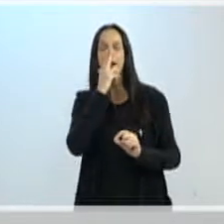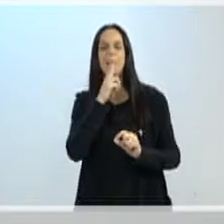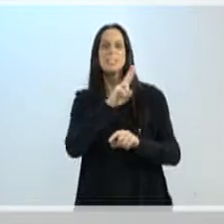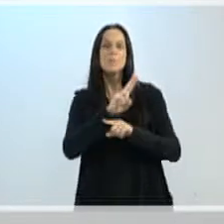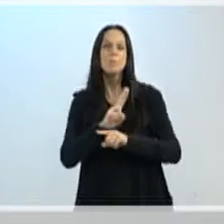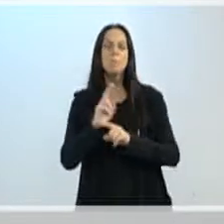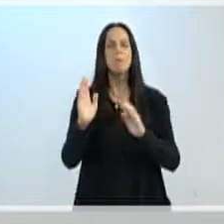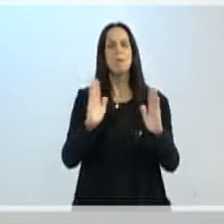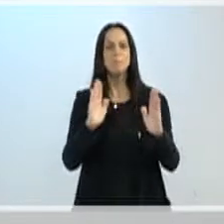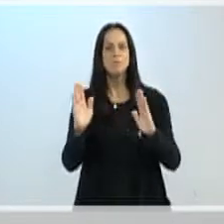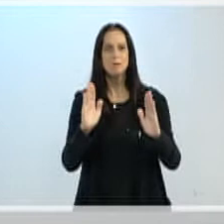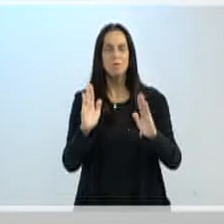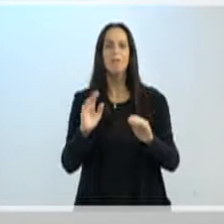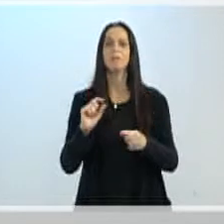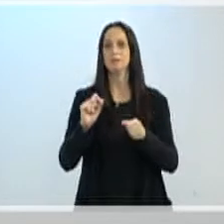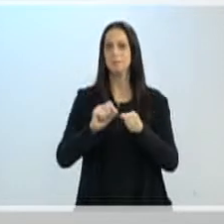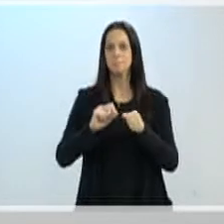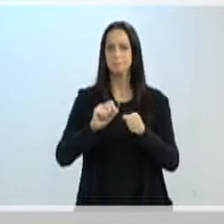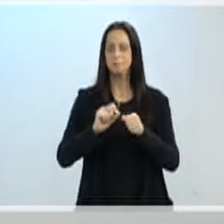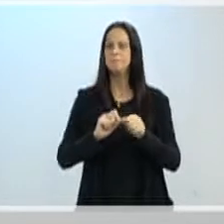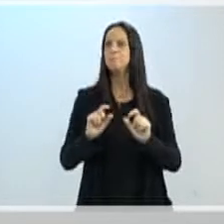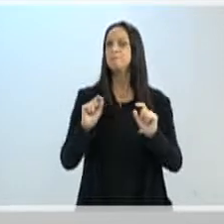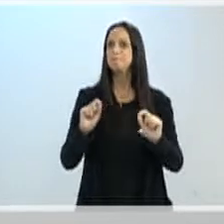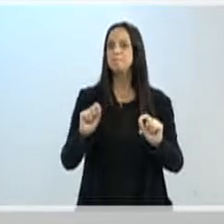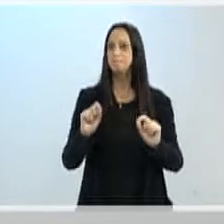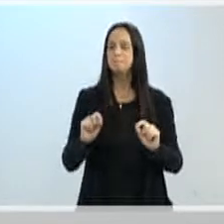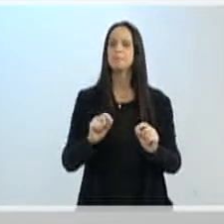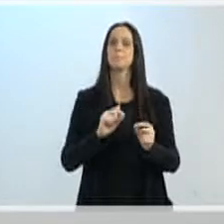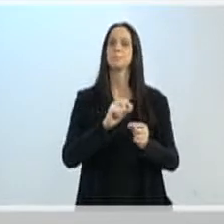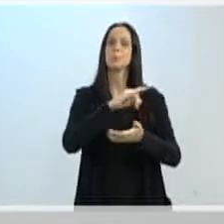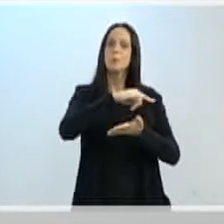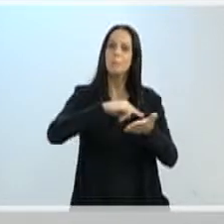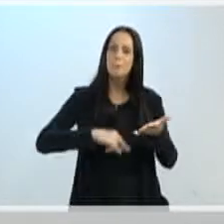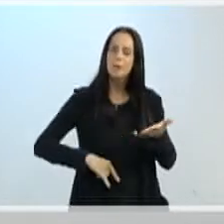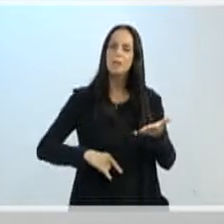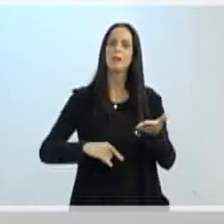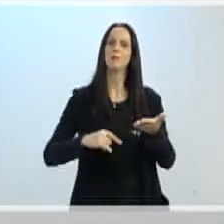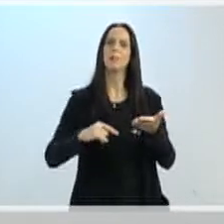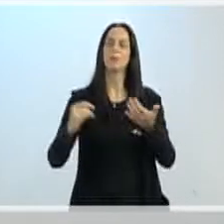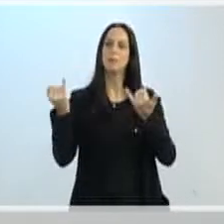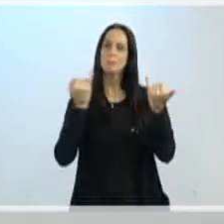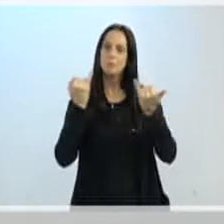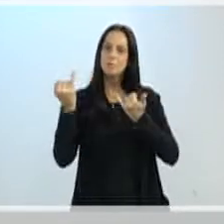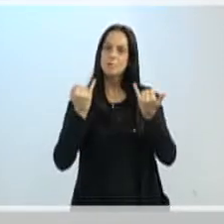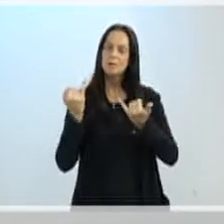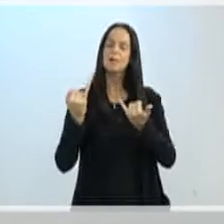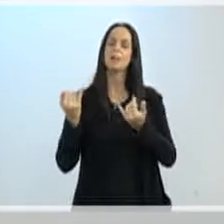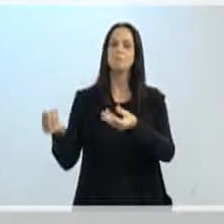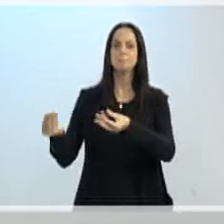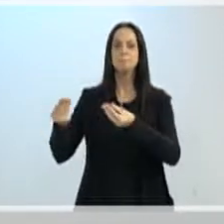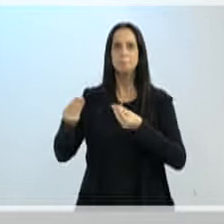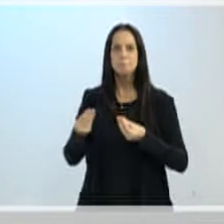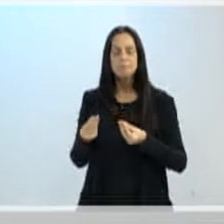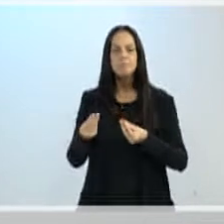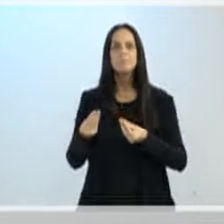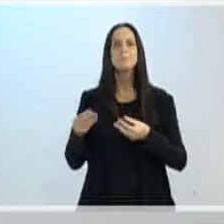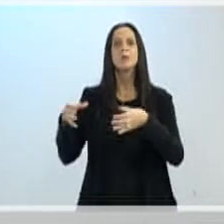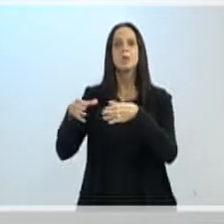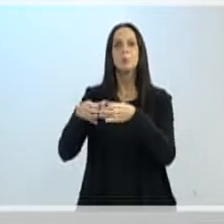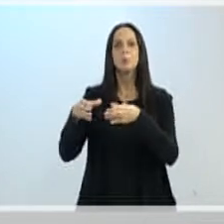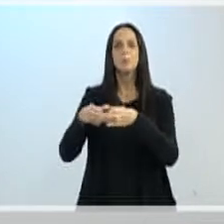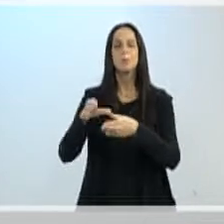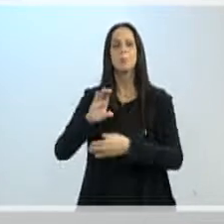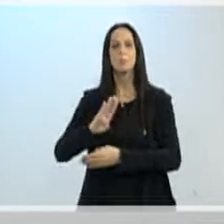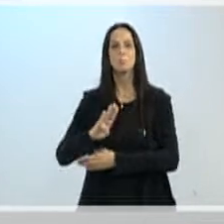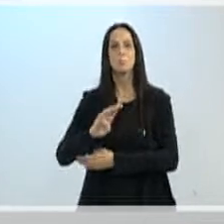consegue formatar em razão dos documentos, informações que não são remetidas tanto pela BluMob como